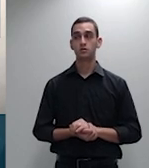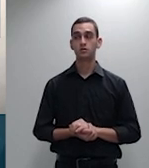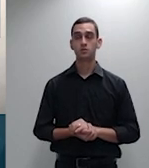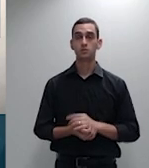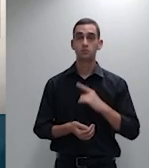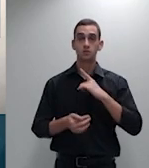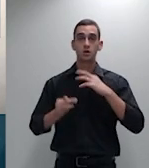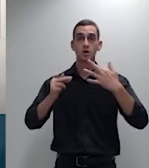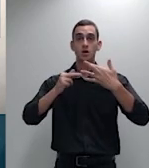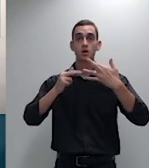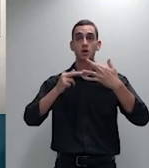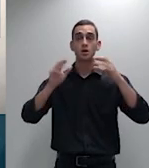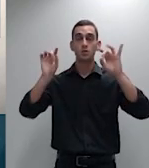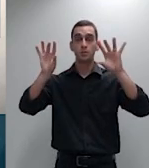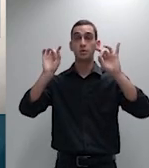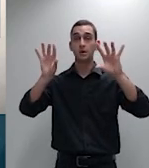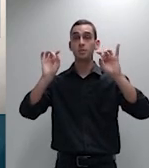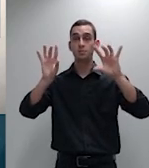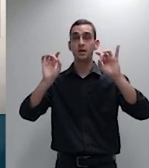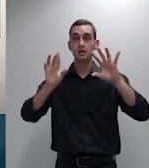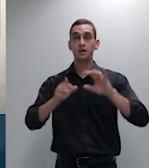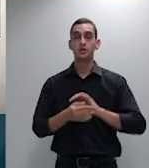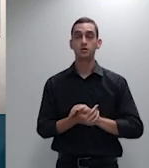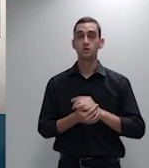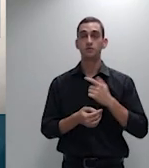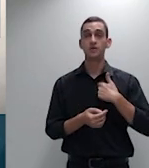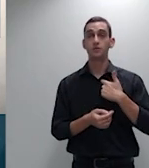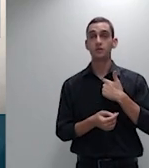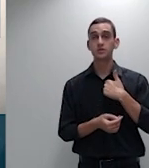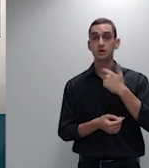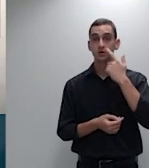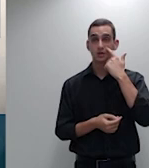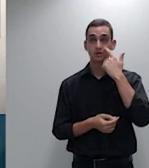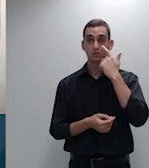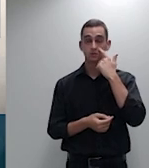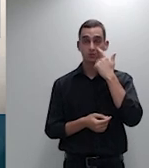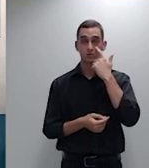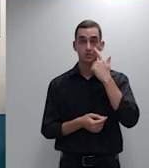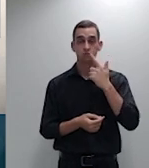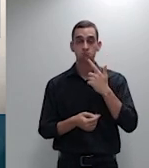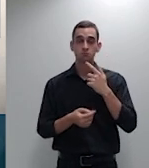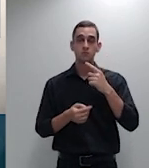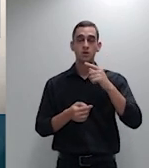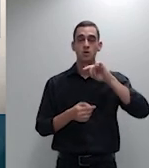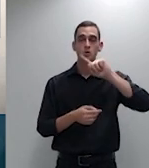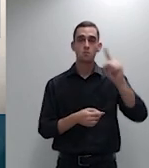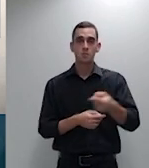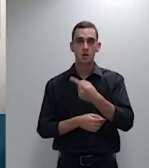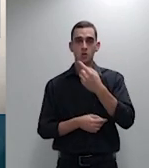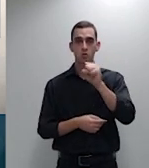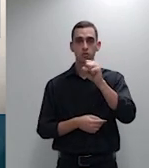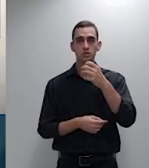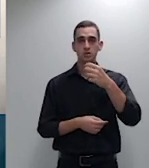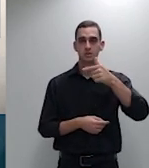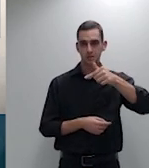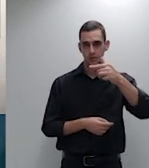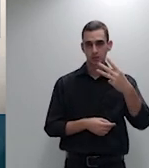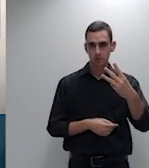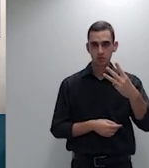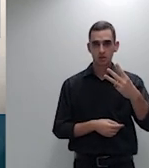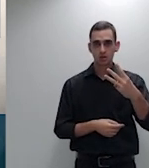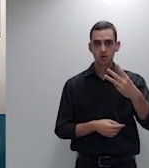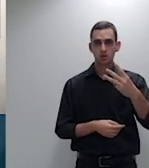quinze novecentos setecentos e noventa e oito um milhão oitocentos e setenta e três mil trezentos e setenta e